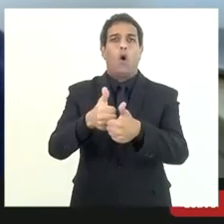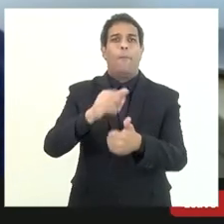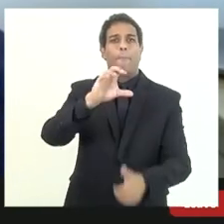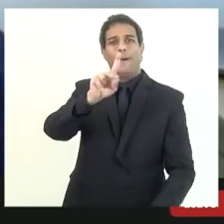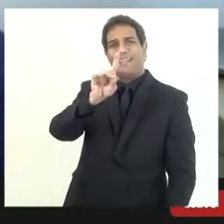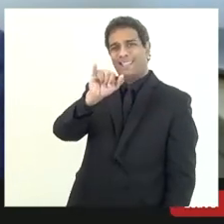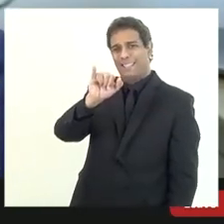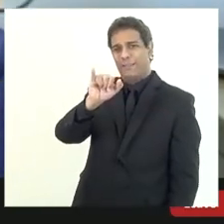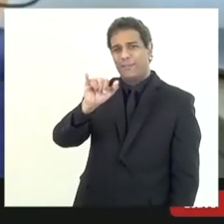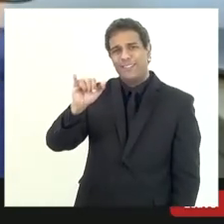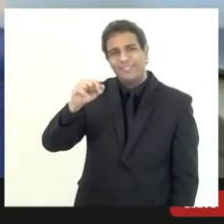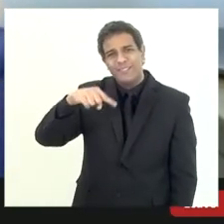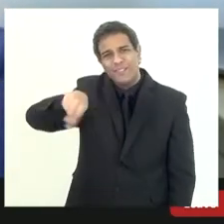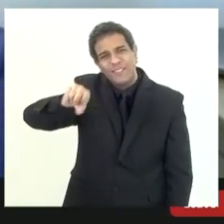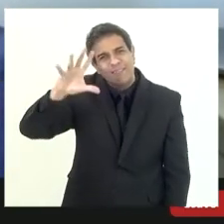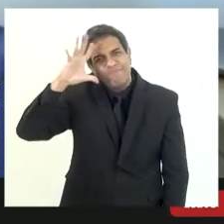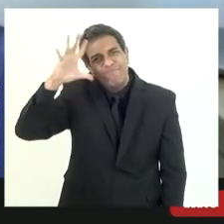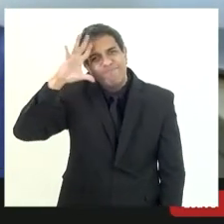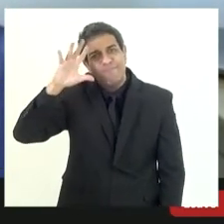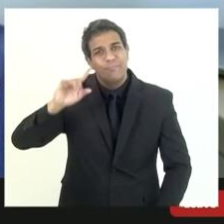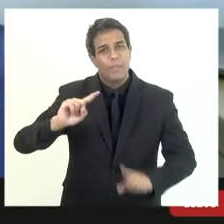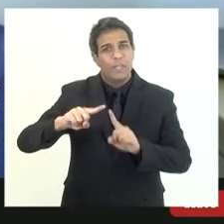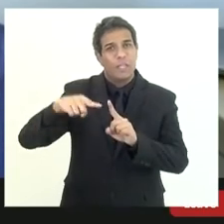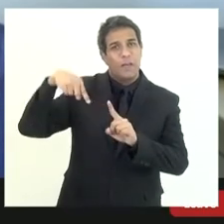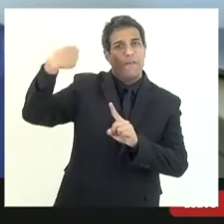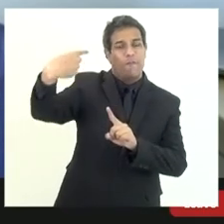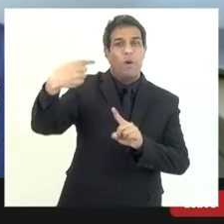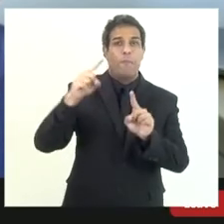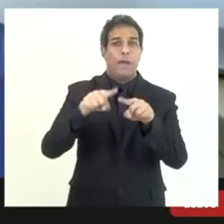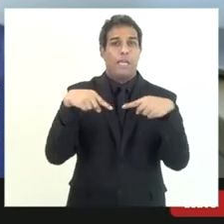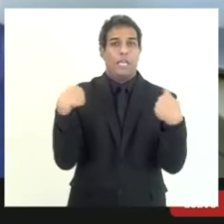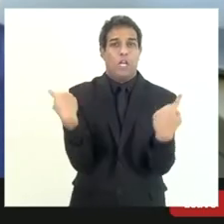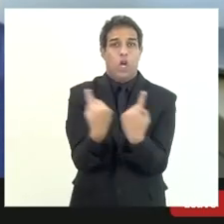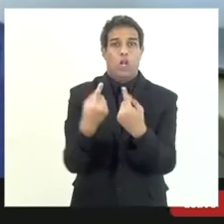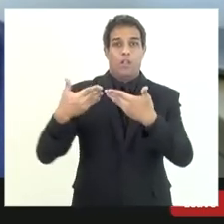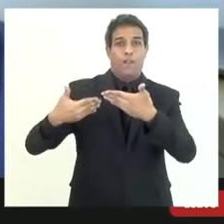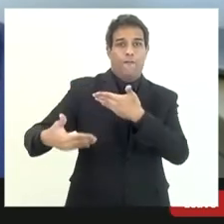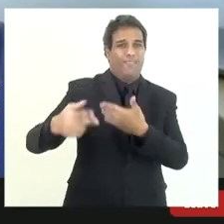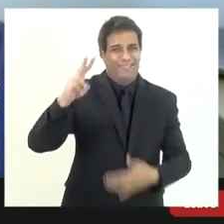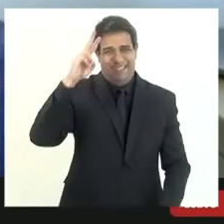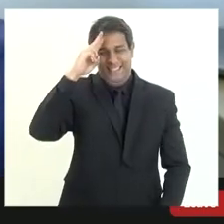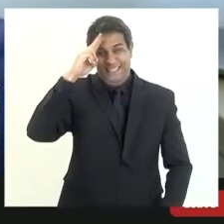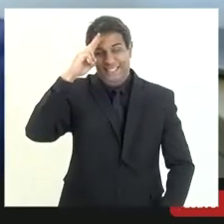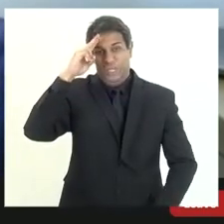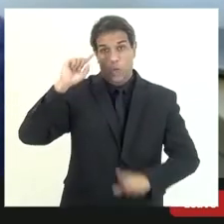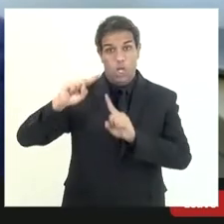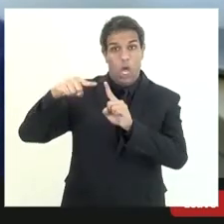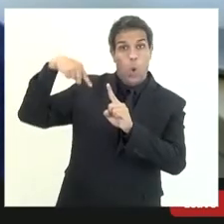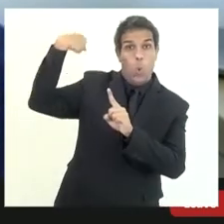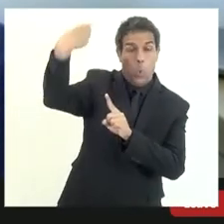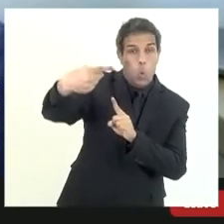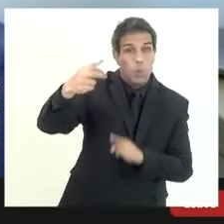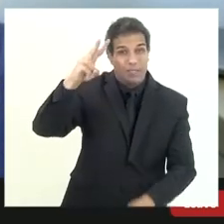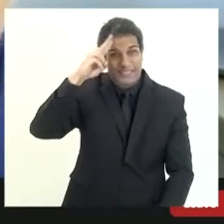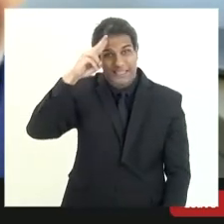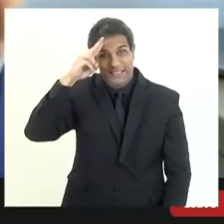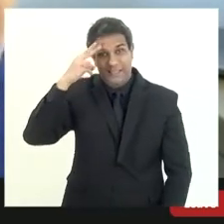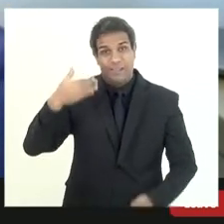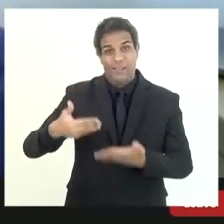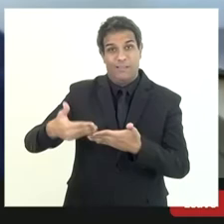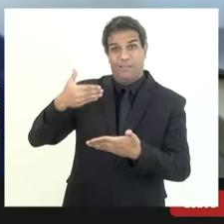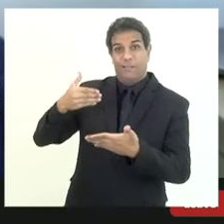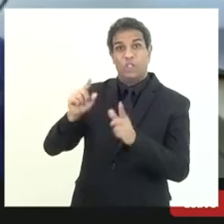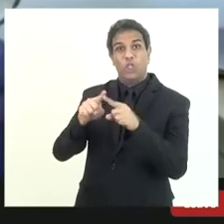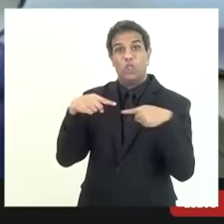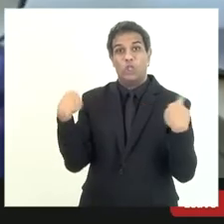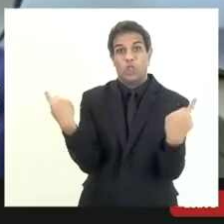imaginava a próxima reunião da CPI não desta segunda-feira agora não está outra esse ponto que esta segunda vai ser